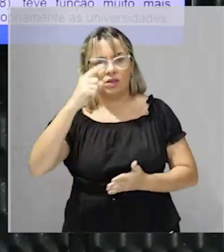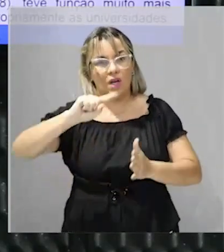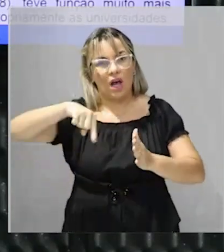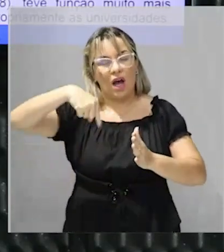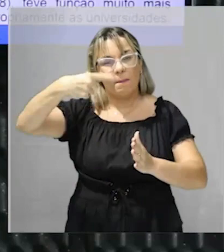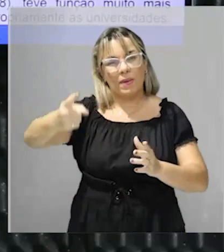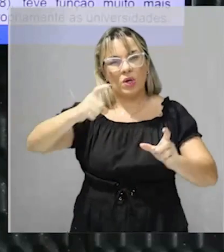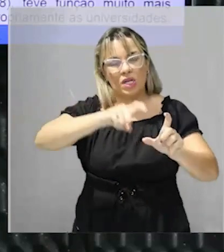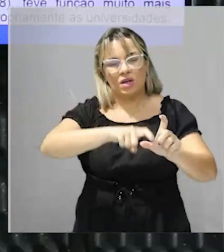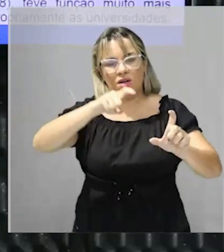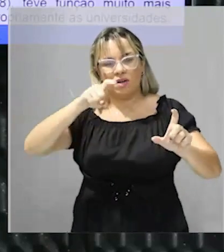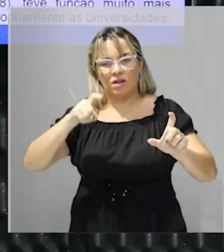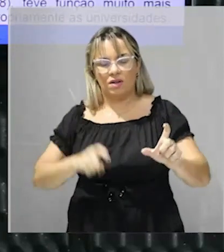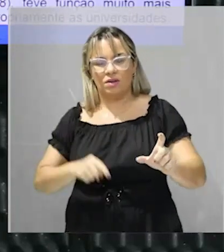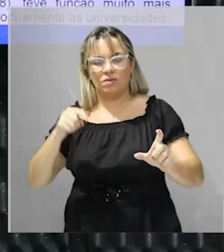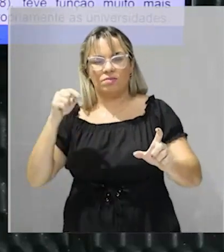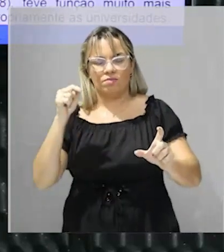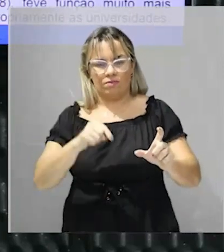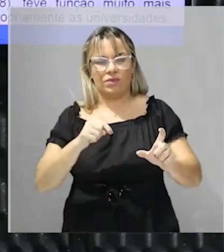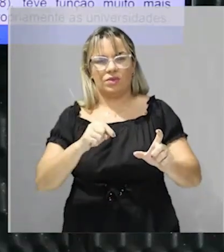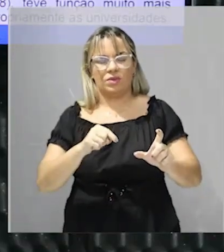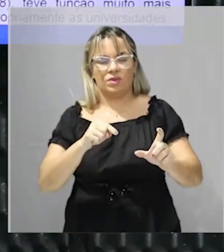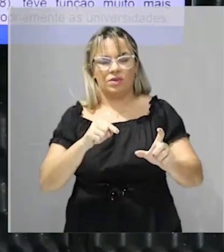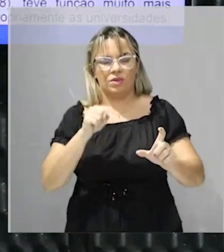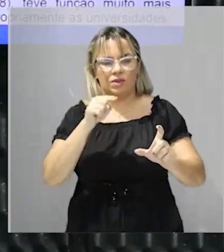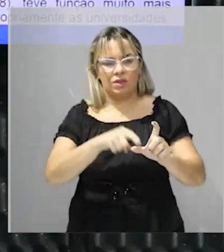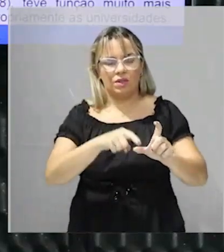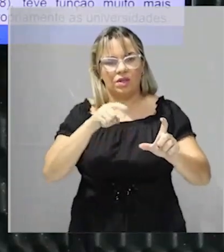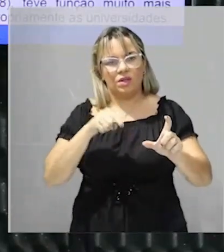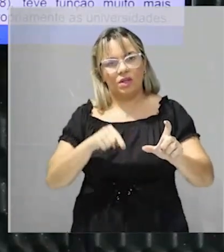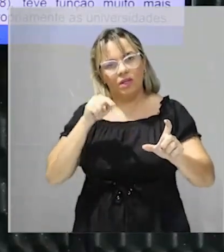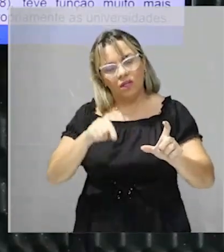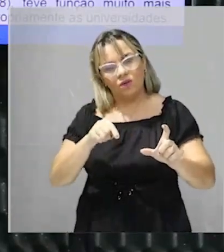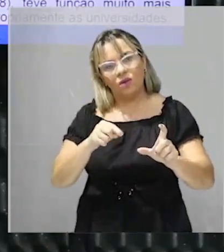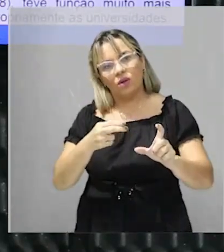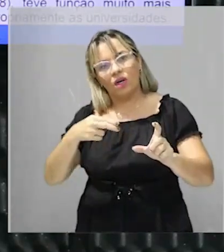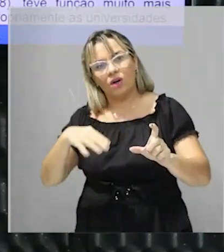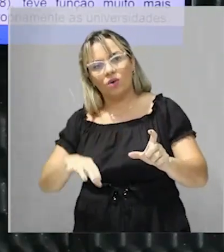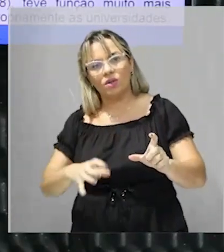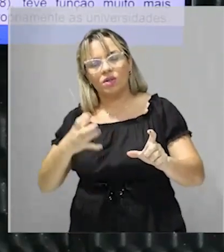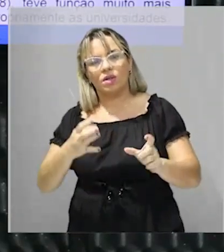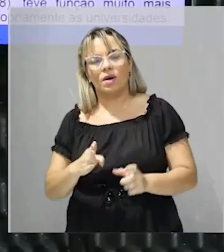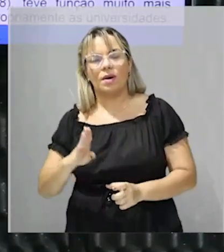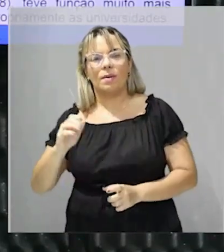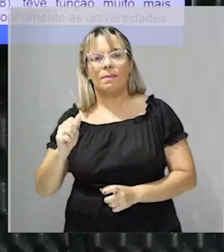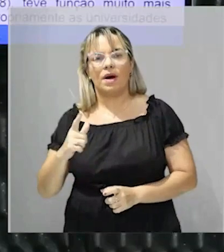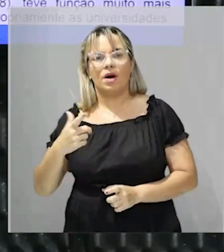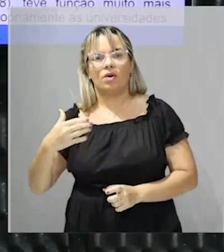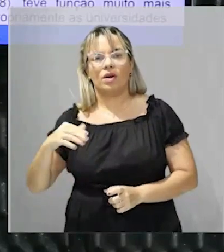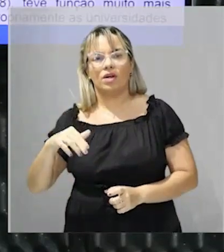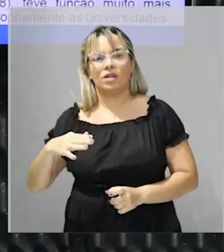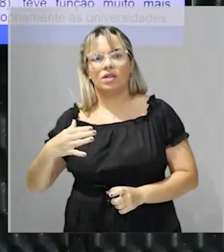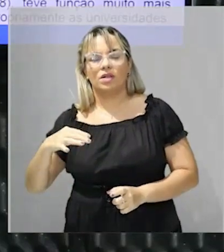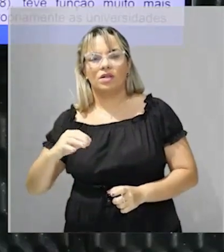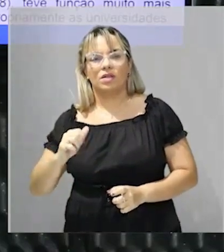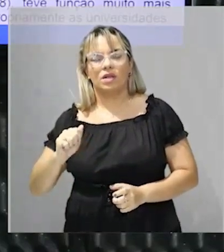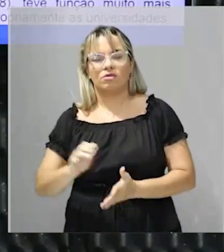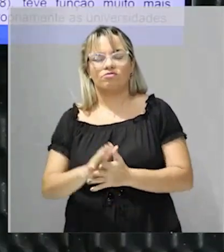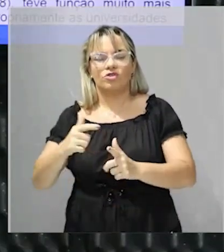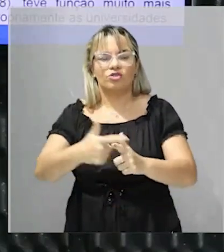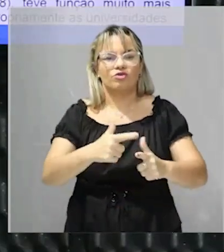a independência, elas irão se balcanizar. Ou seja, teremos um processo de